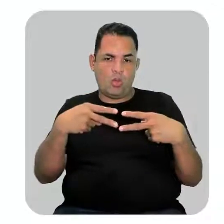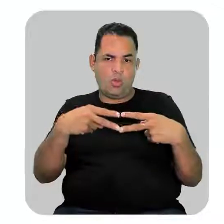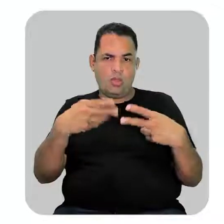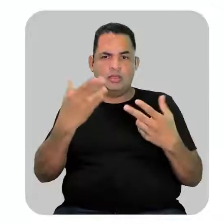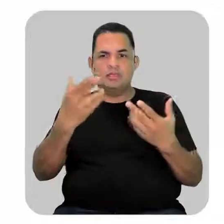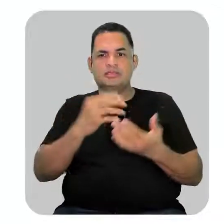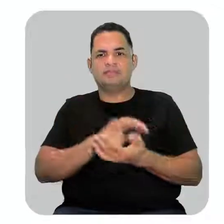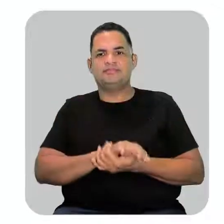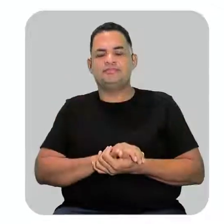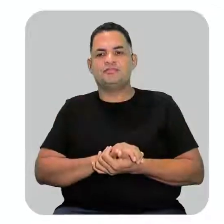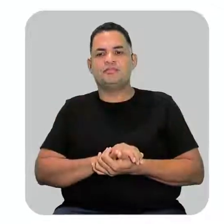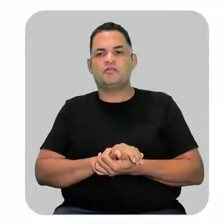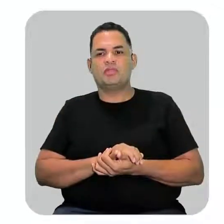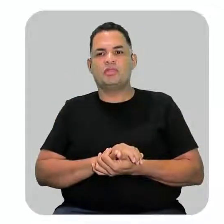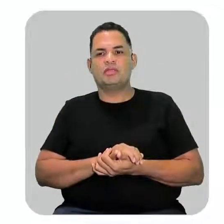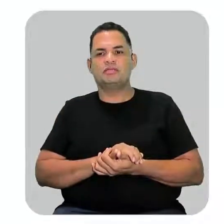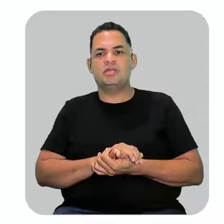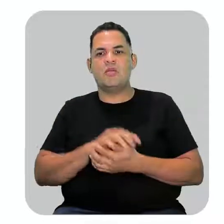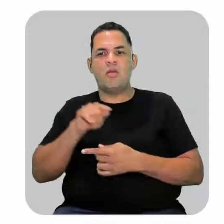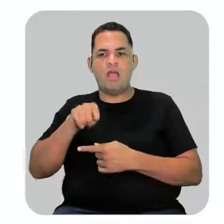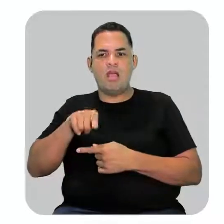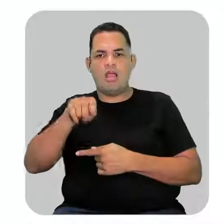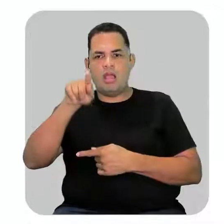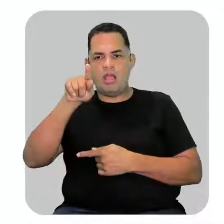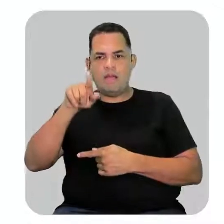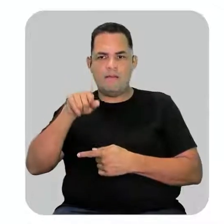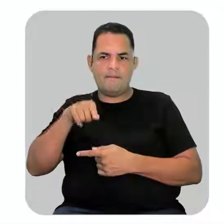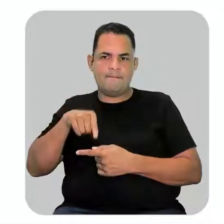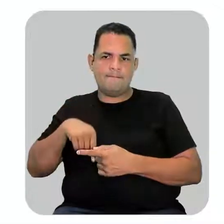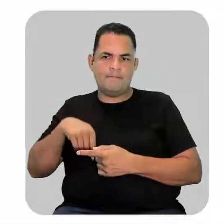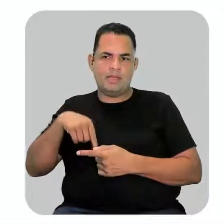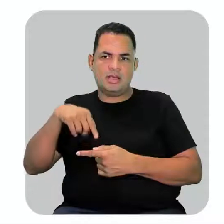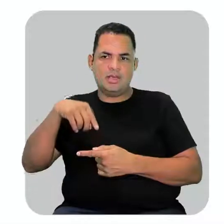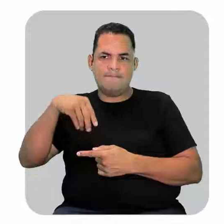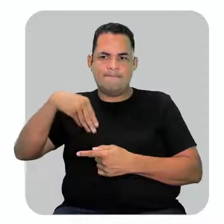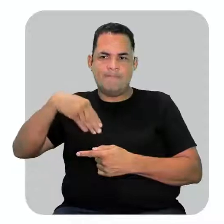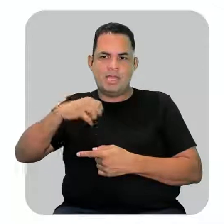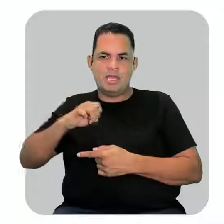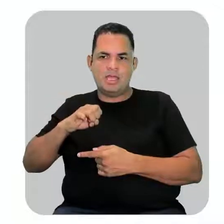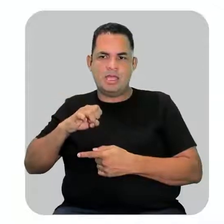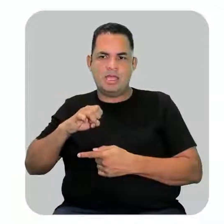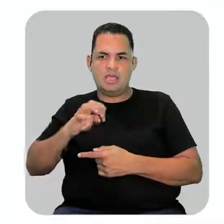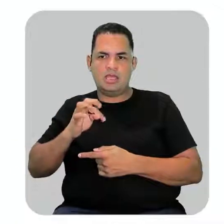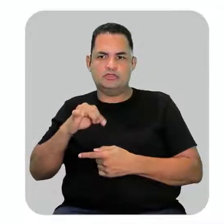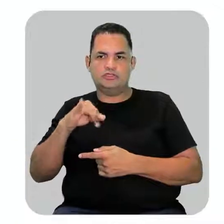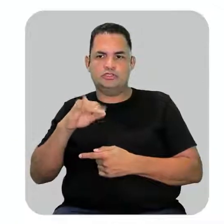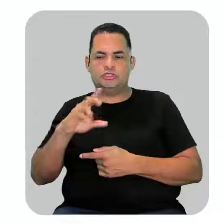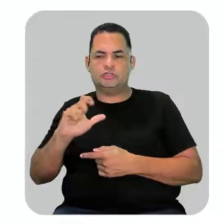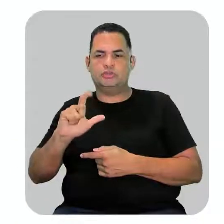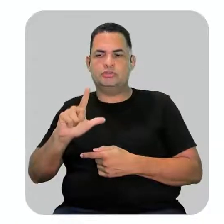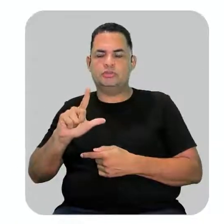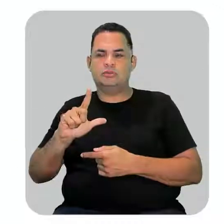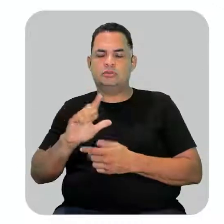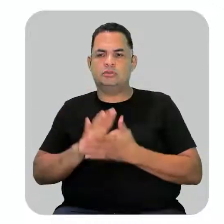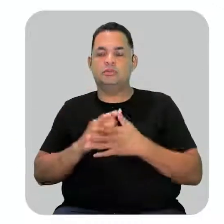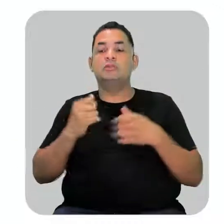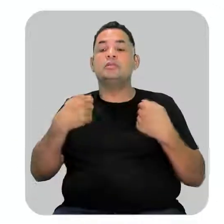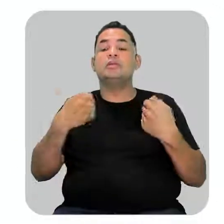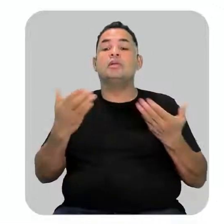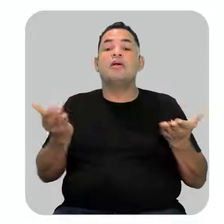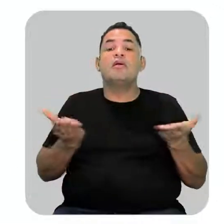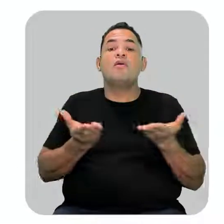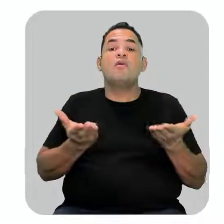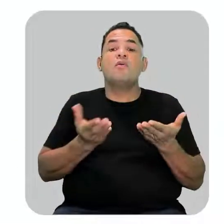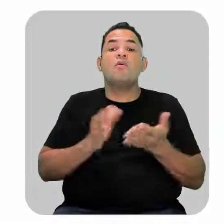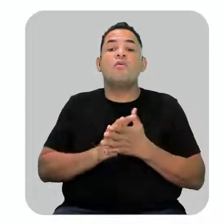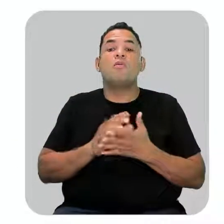parte aqui seja uma ramificação de nome metil o que a gente precisa agora? precisa ver